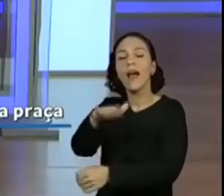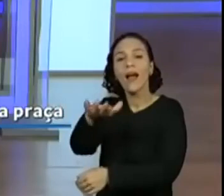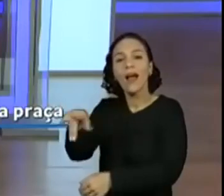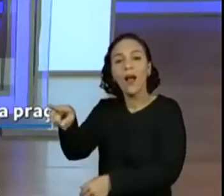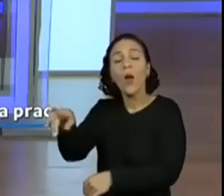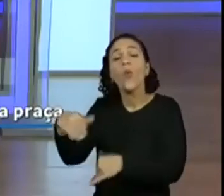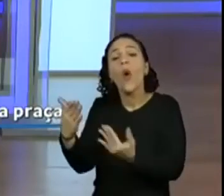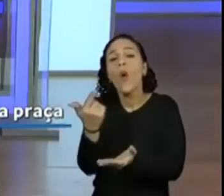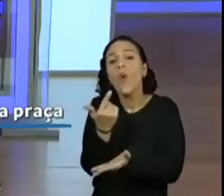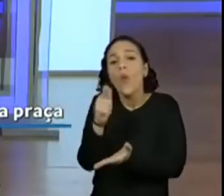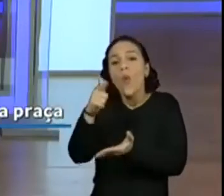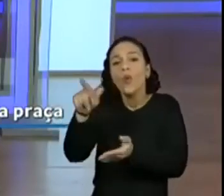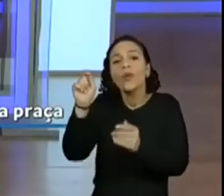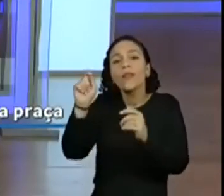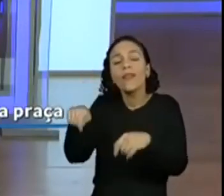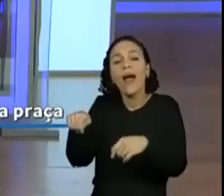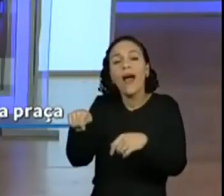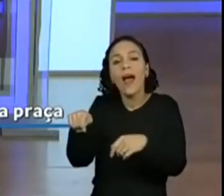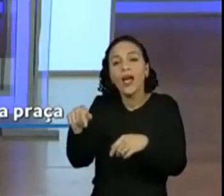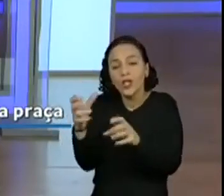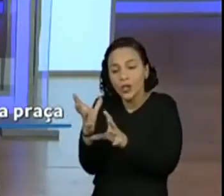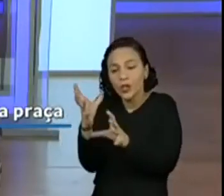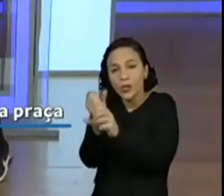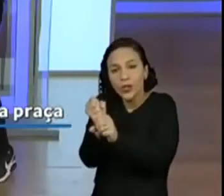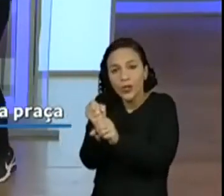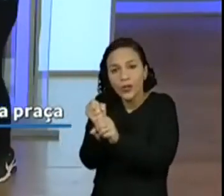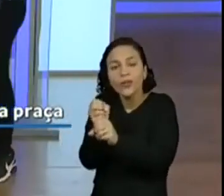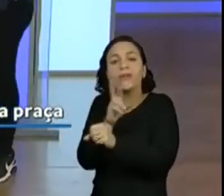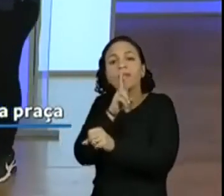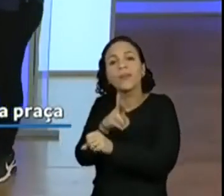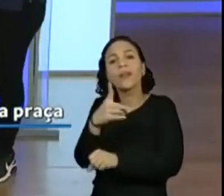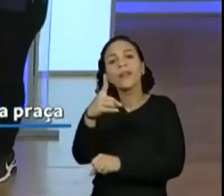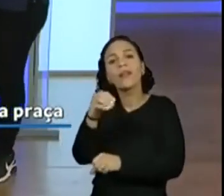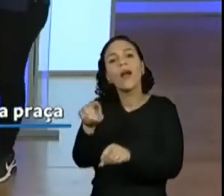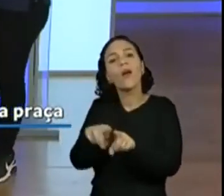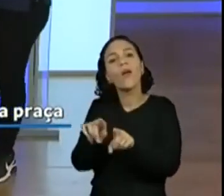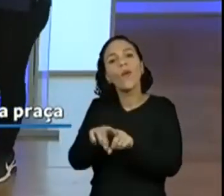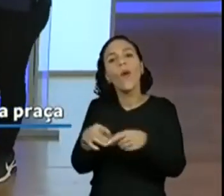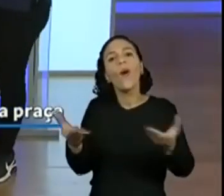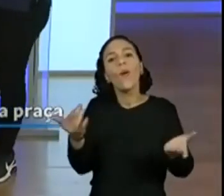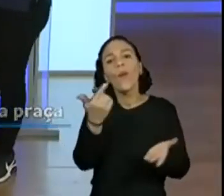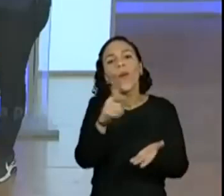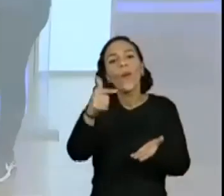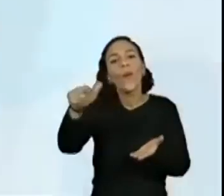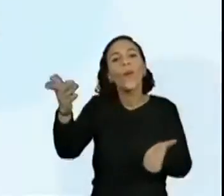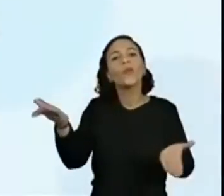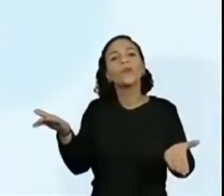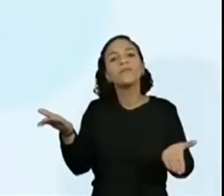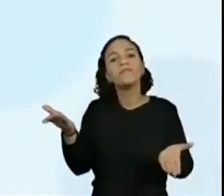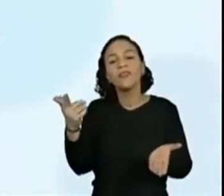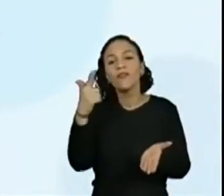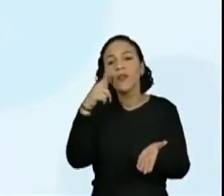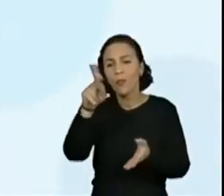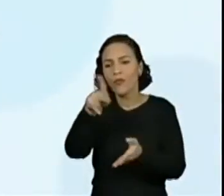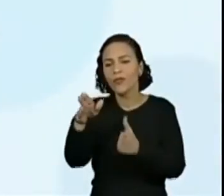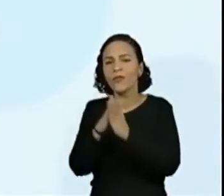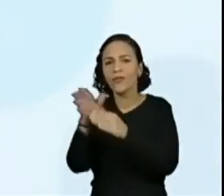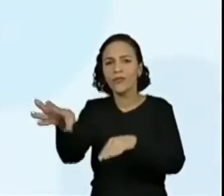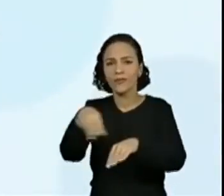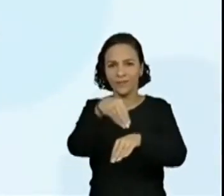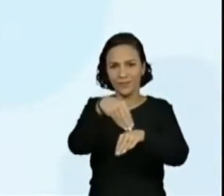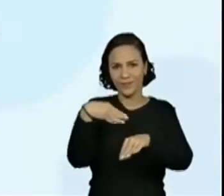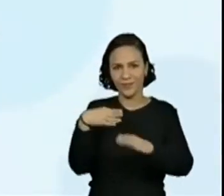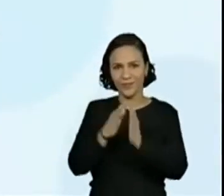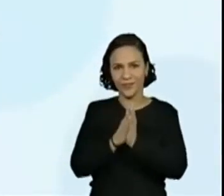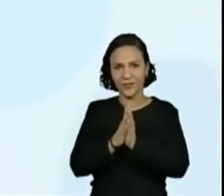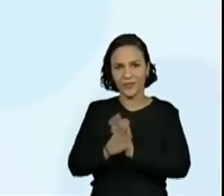possíveis números também chegaríamos ao 10? E aí? Hum, eu...